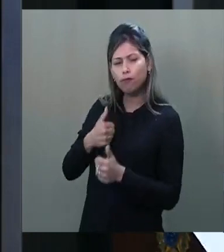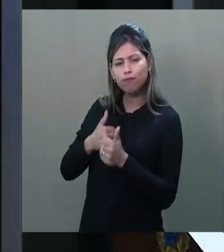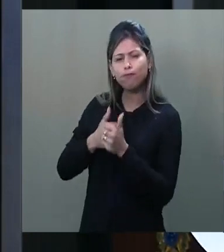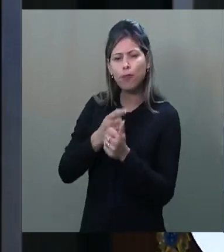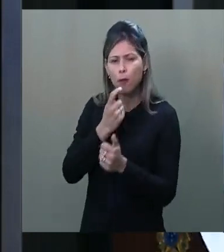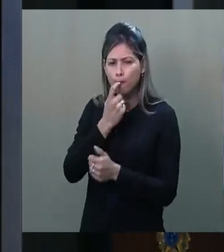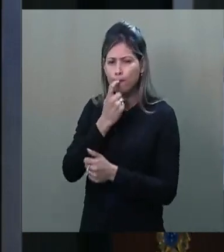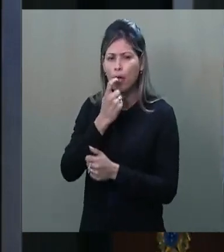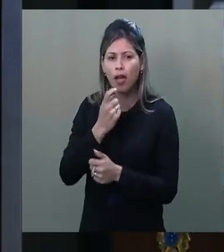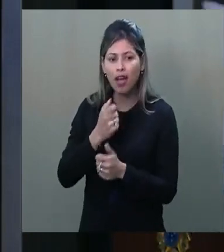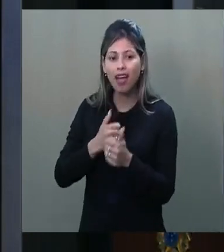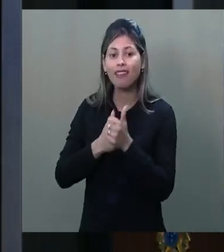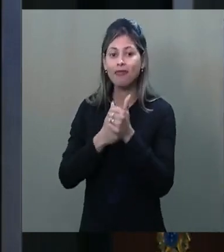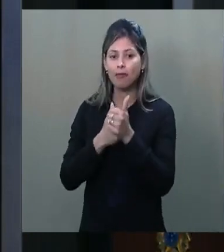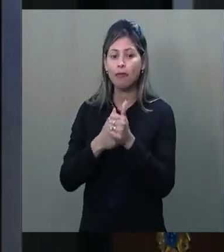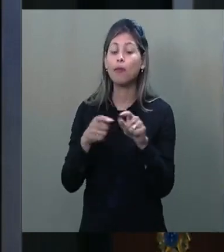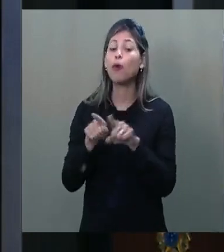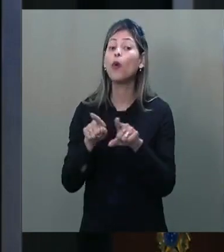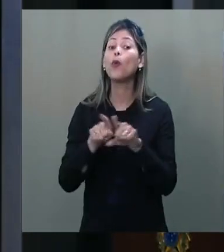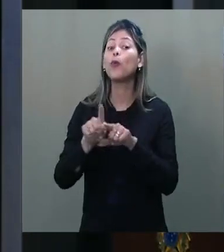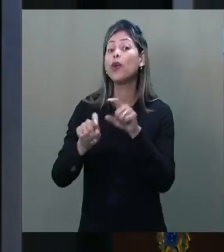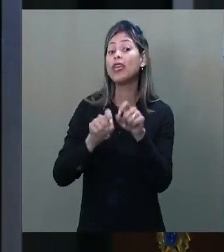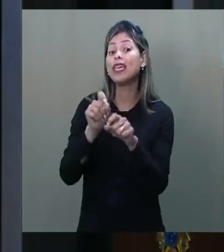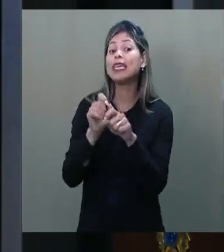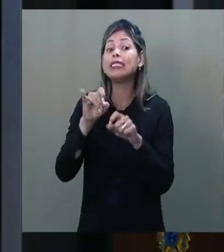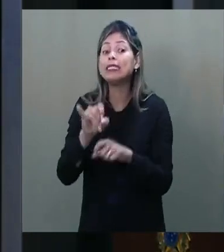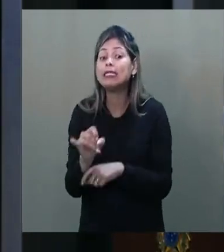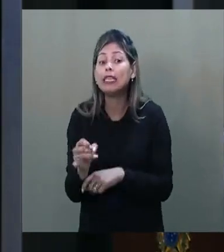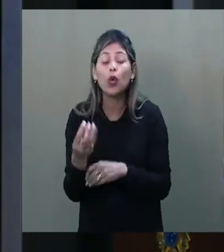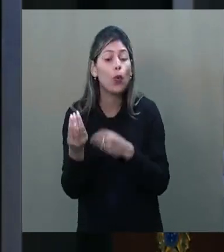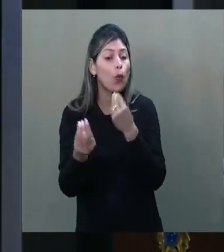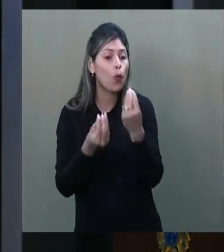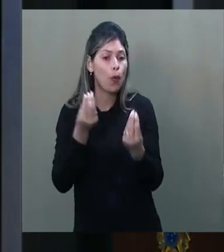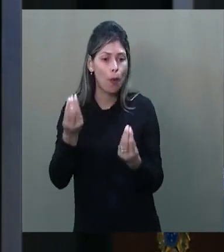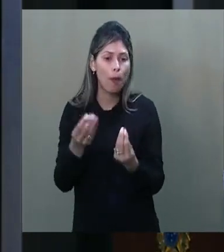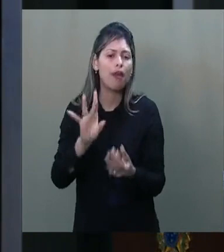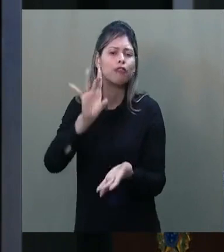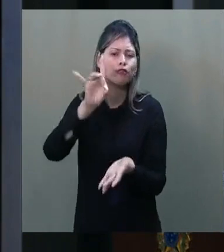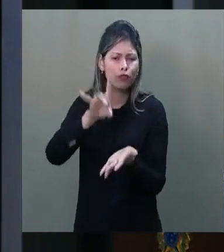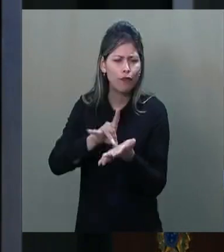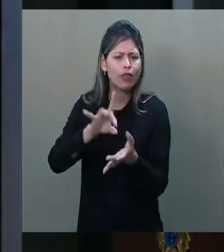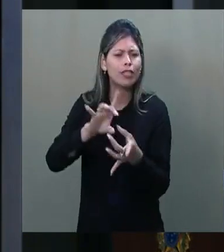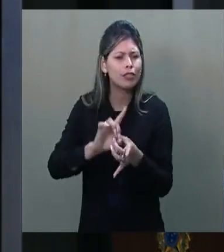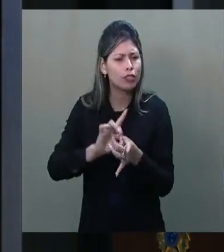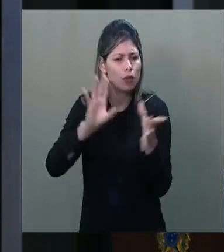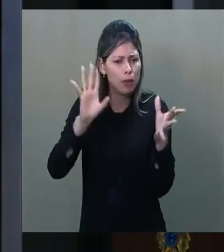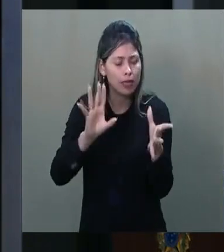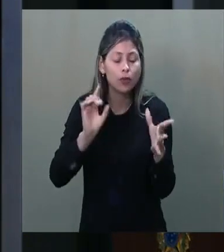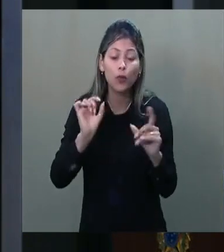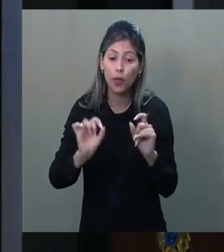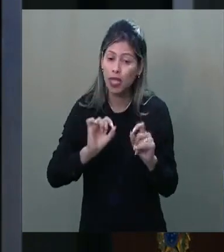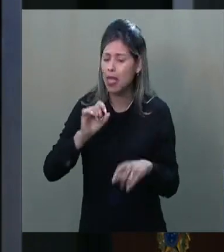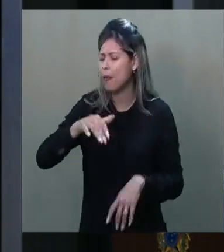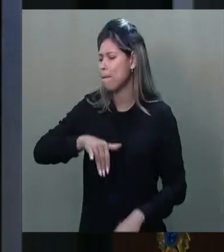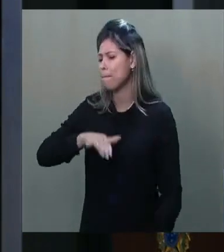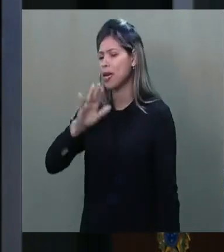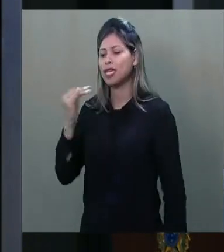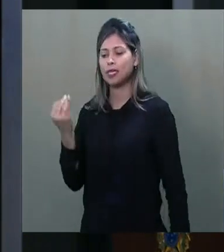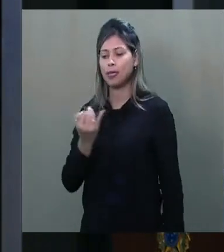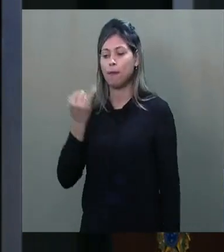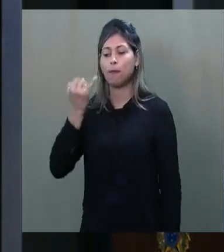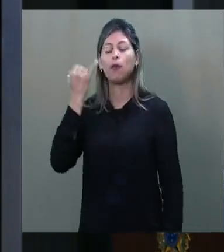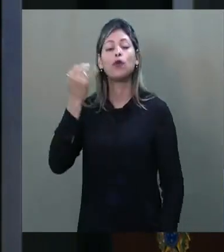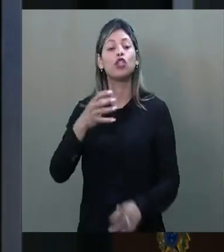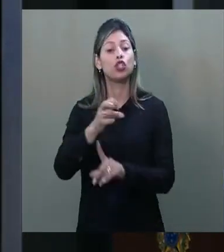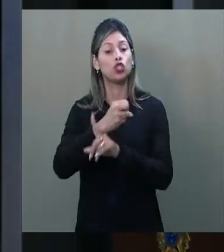em mim se consolidou a certeza que a democracia é o bem mais precioso da sociedade